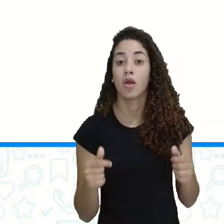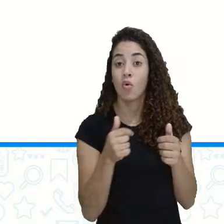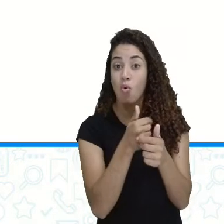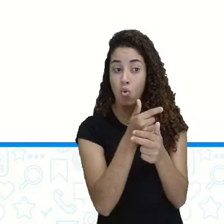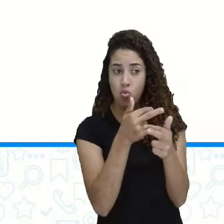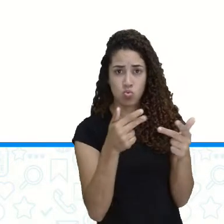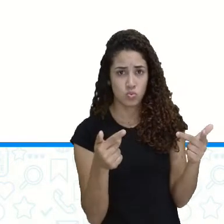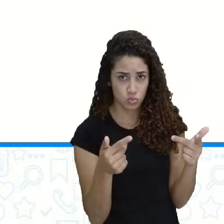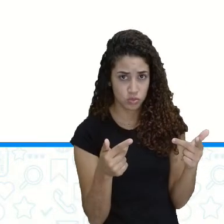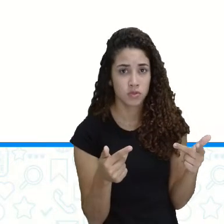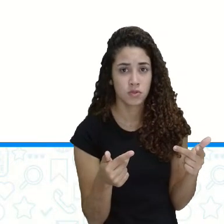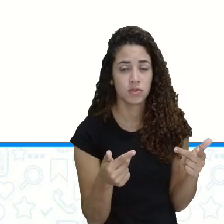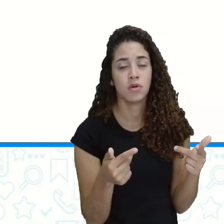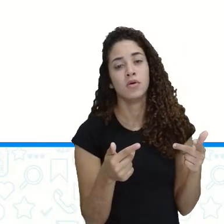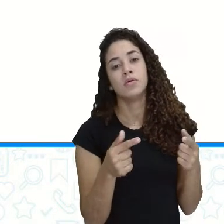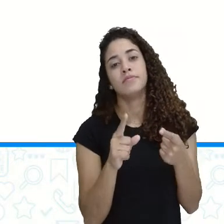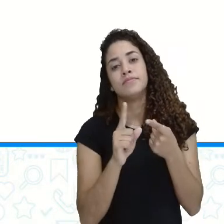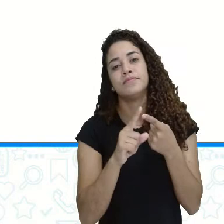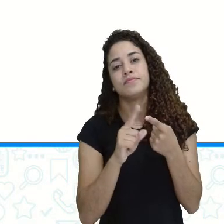Ingredientes.